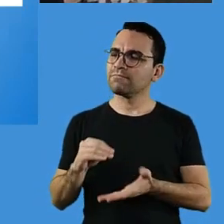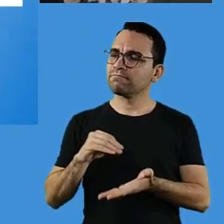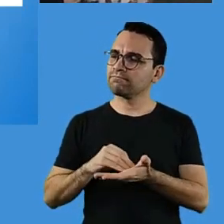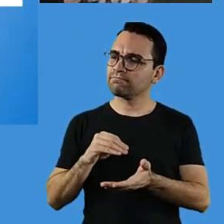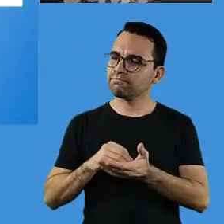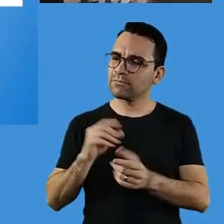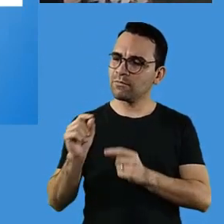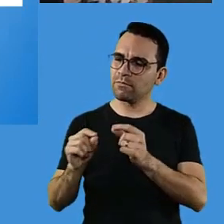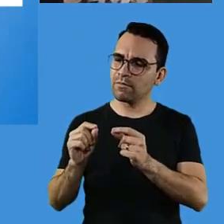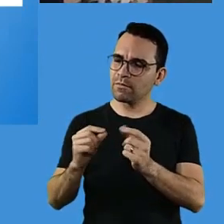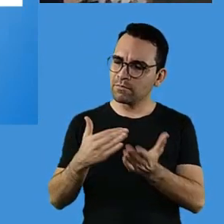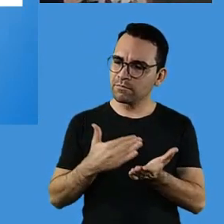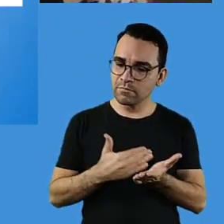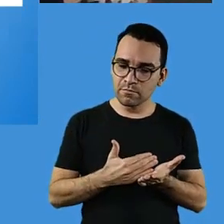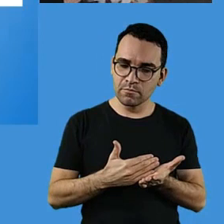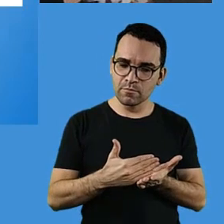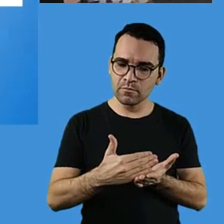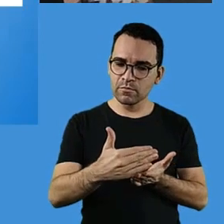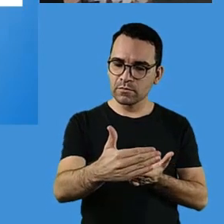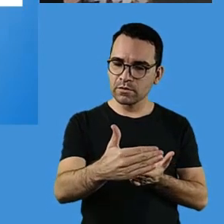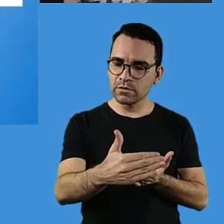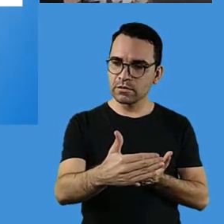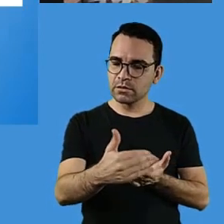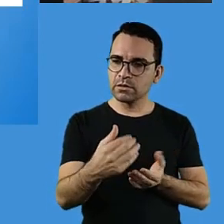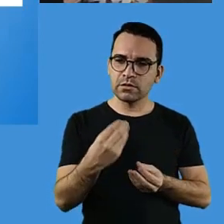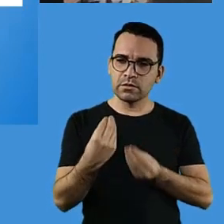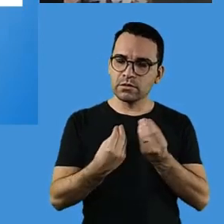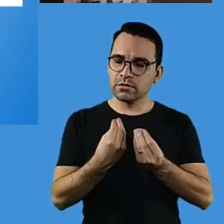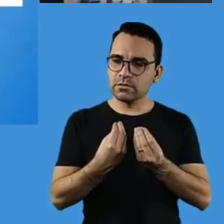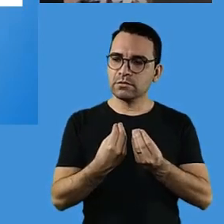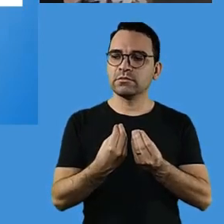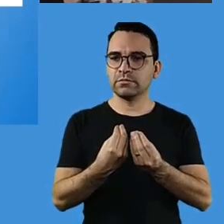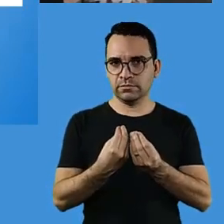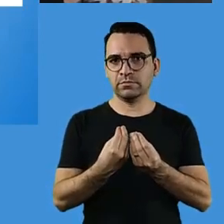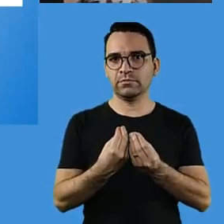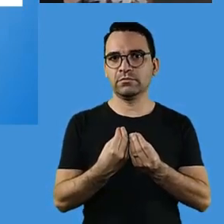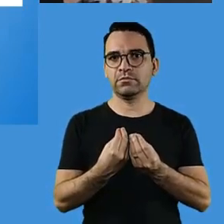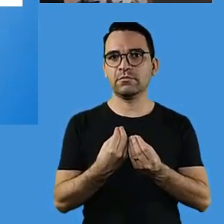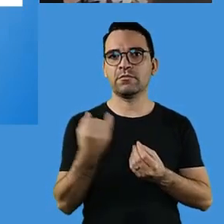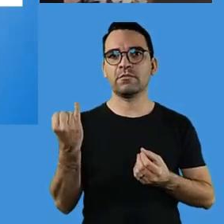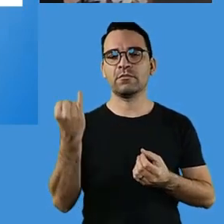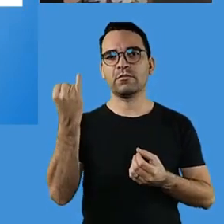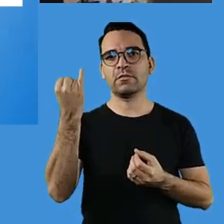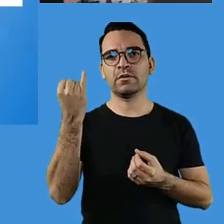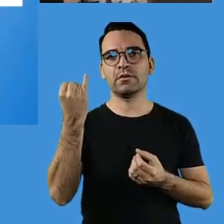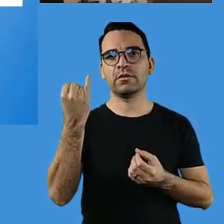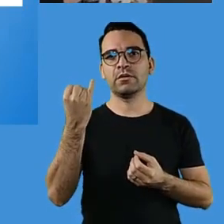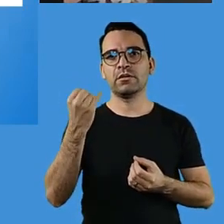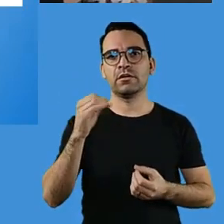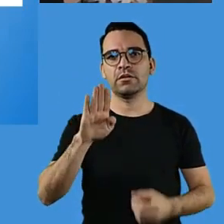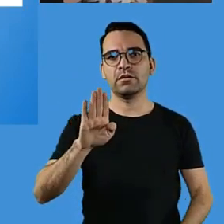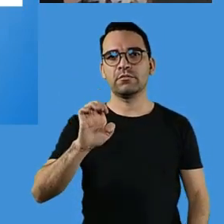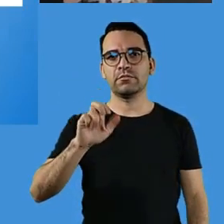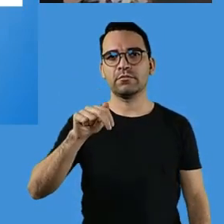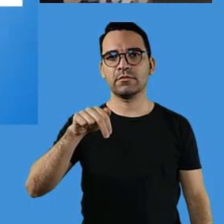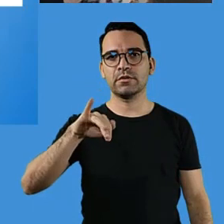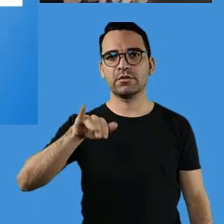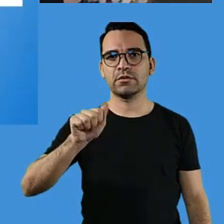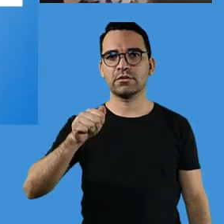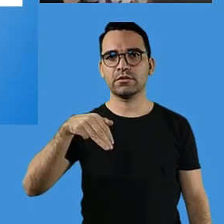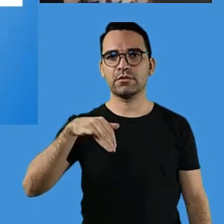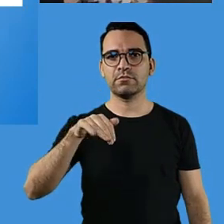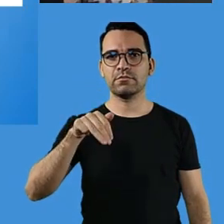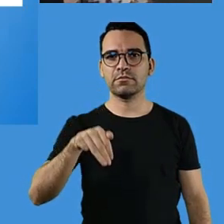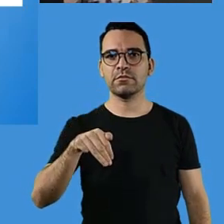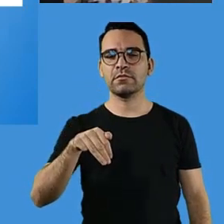precisa ser melhorado, né, o período, o início, o meu ponto de partida? Na visão